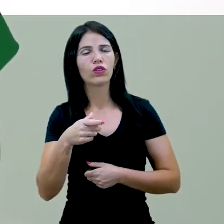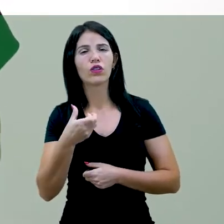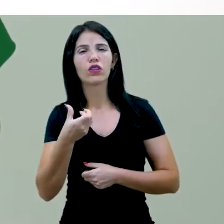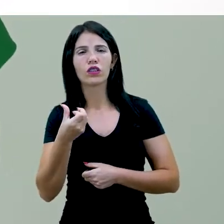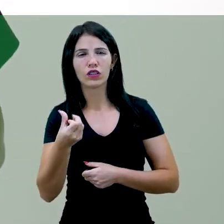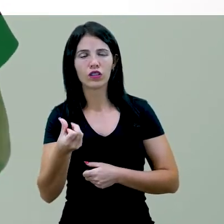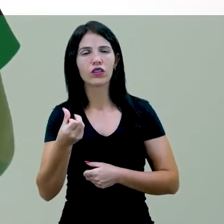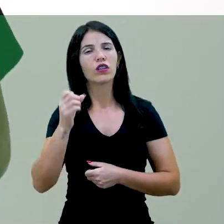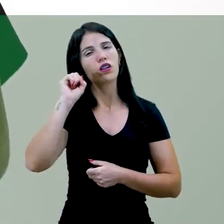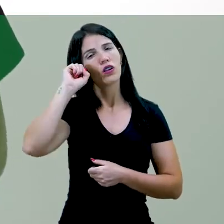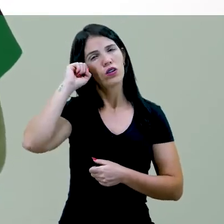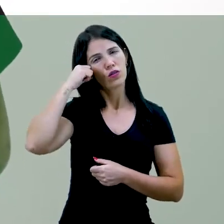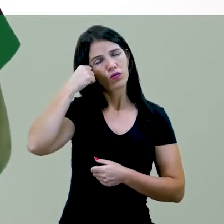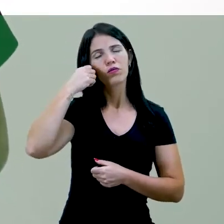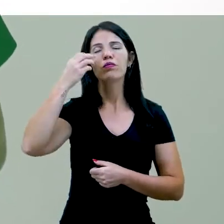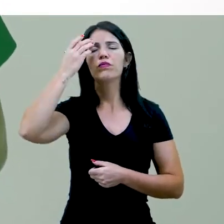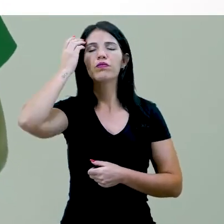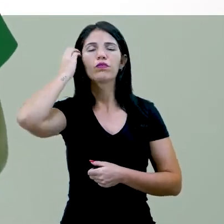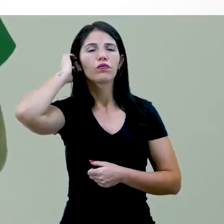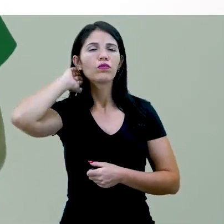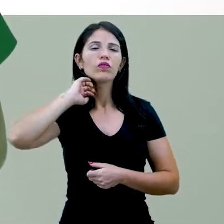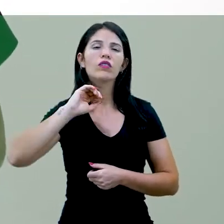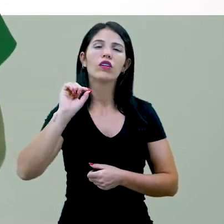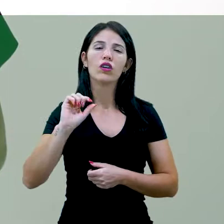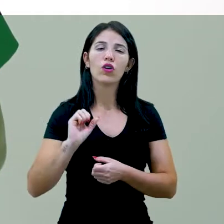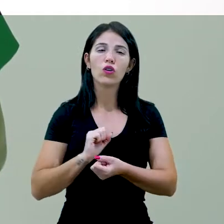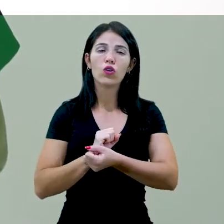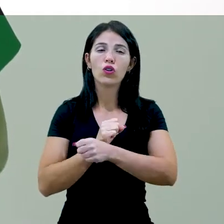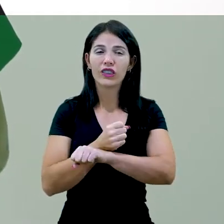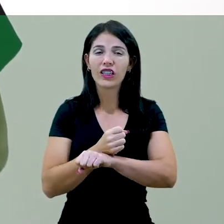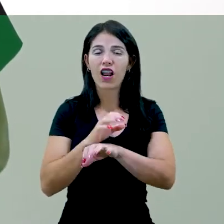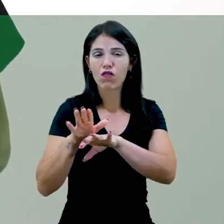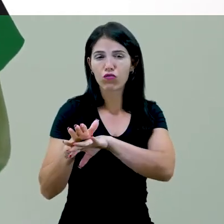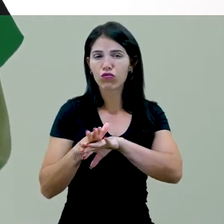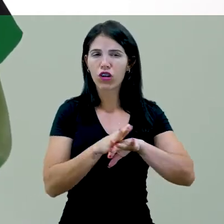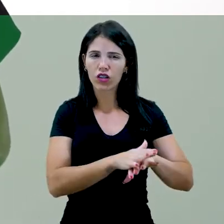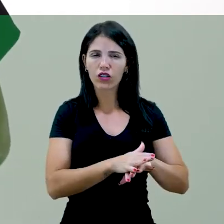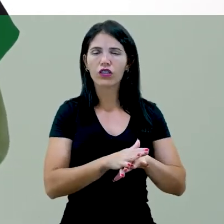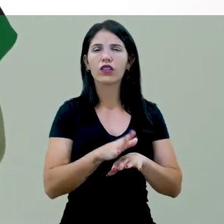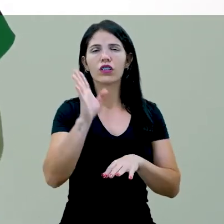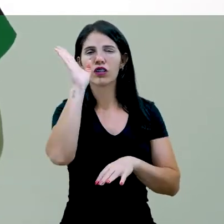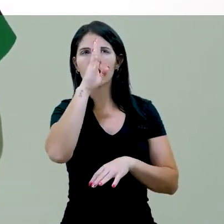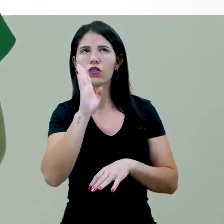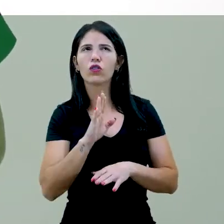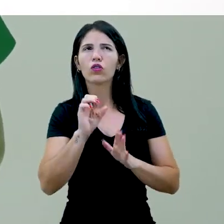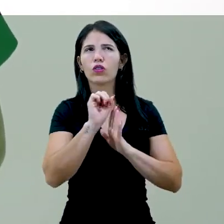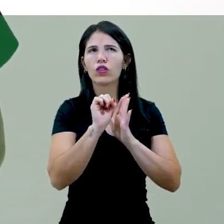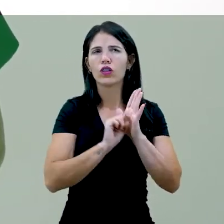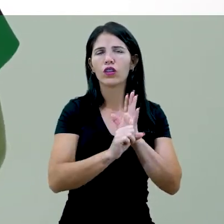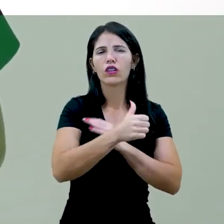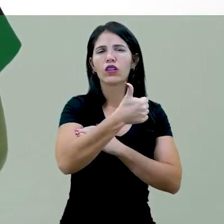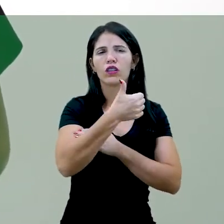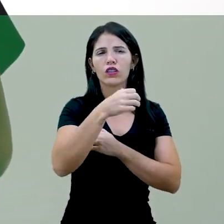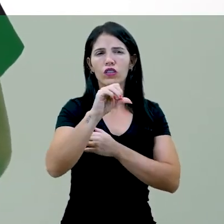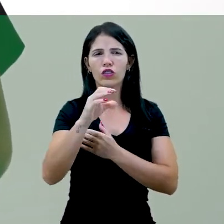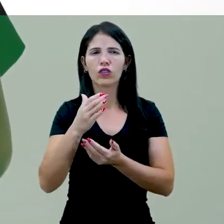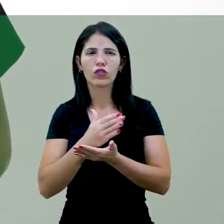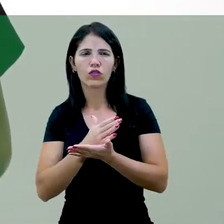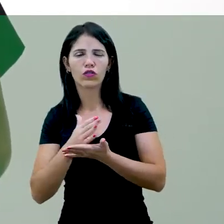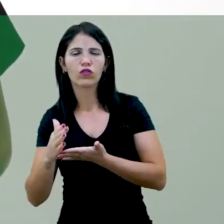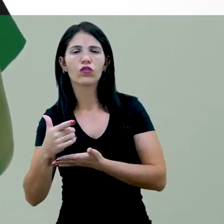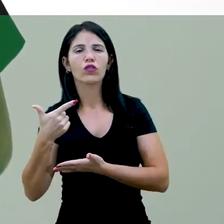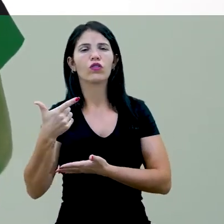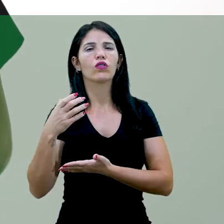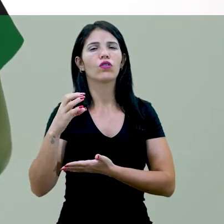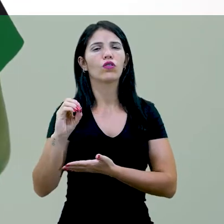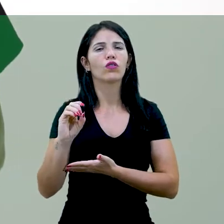Última nação do Ocidente a abolir a escravatura, o Brasil, entre o fim do século XIX e início do século